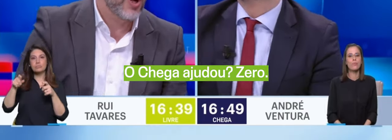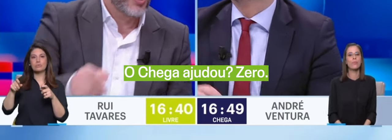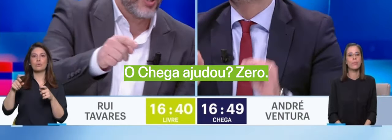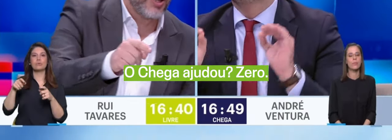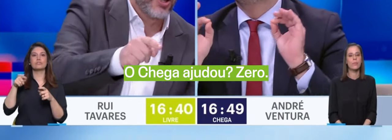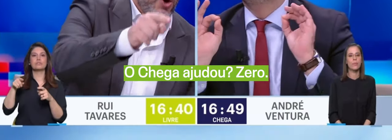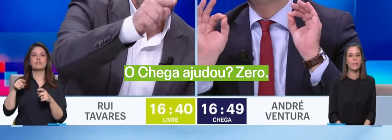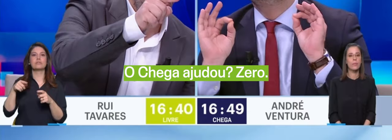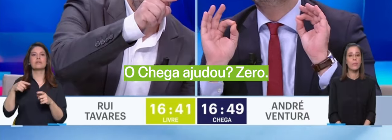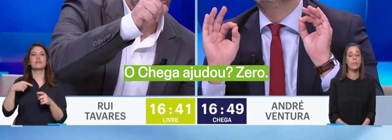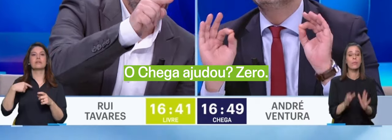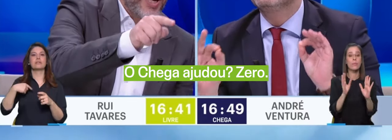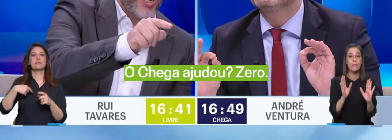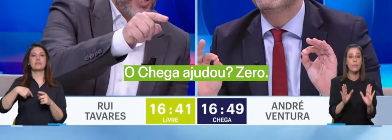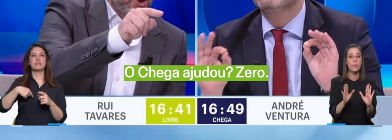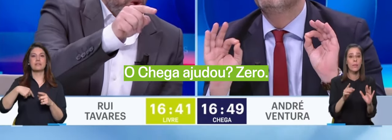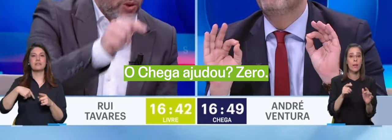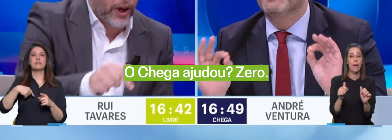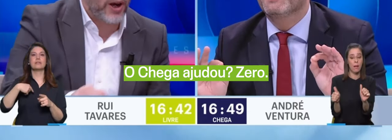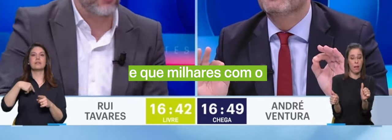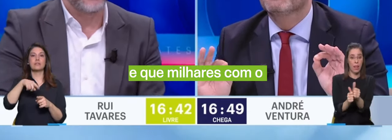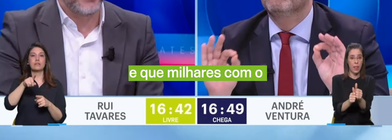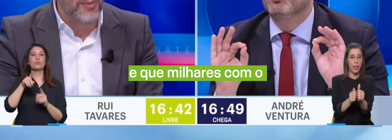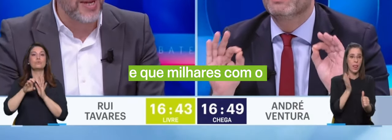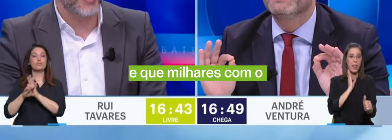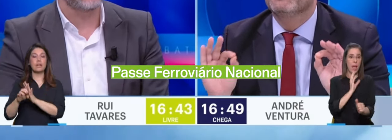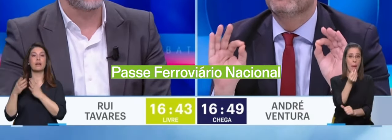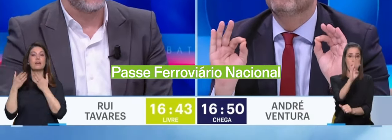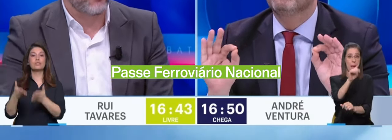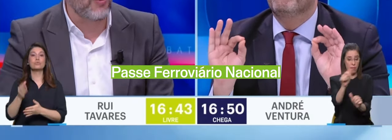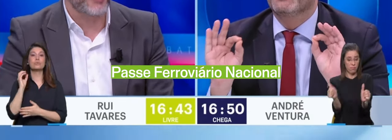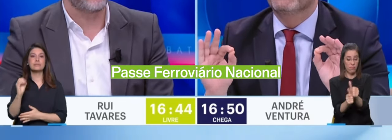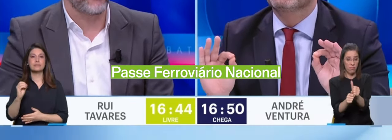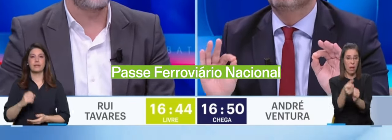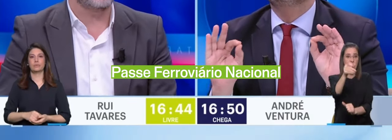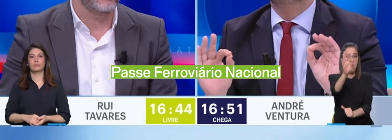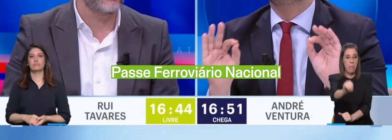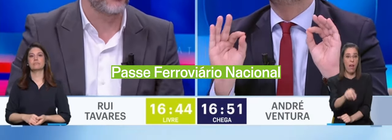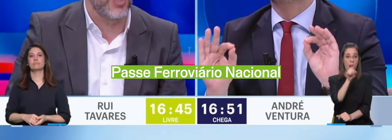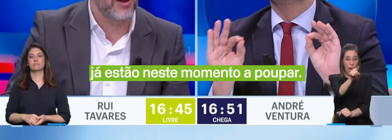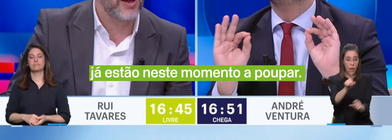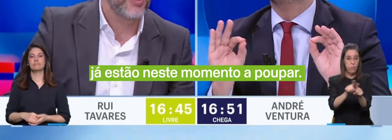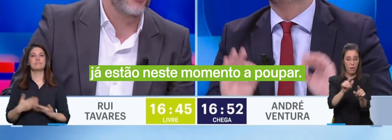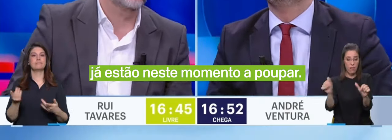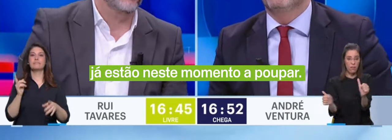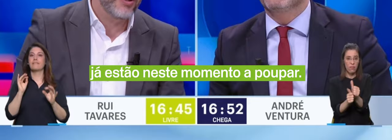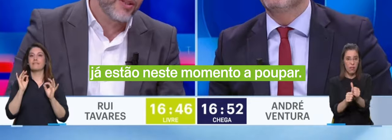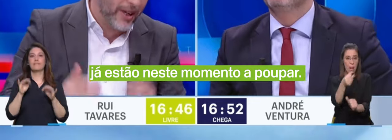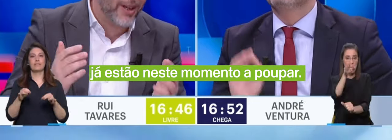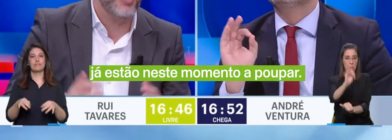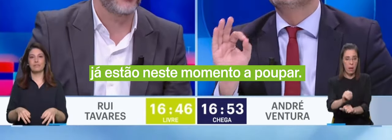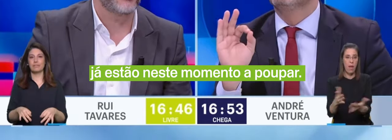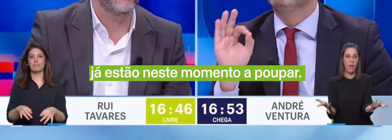comboio, que o Chega ajudou zero e que milhares golpes ferroviários. Chegámos ao fim. Chegámos ao fim deste...